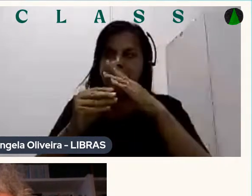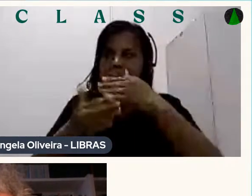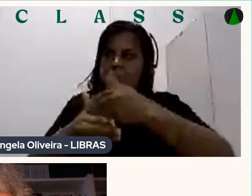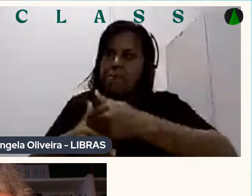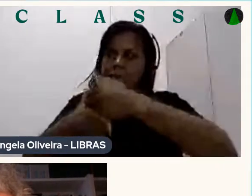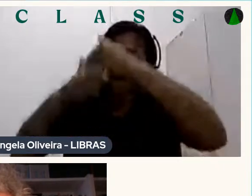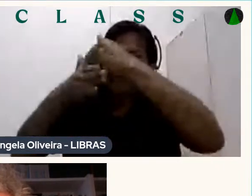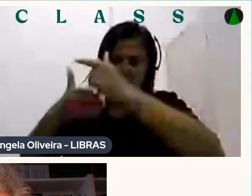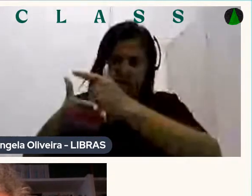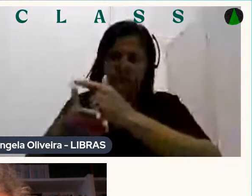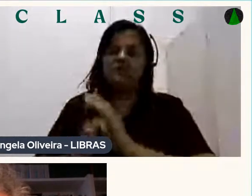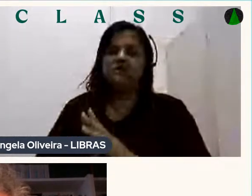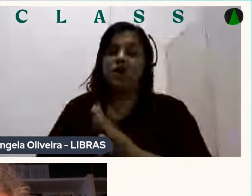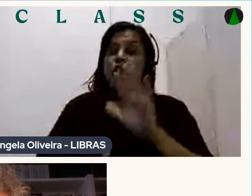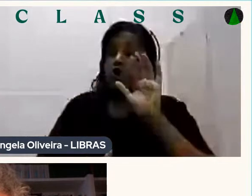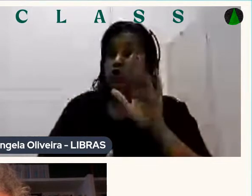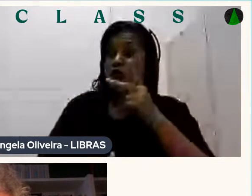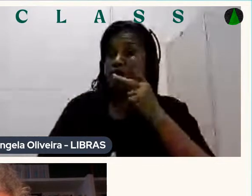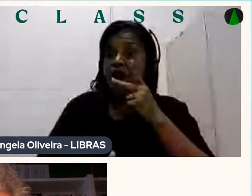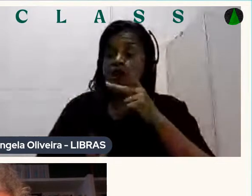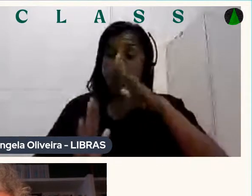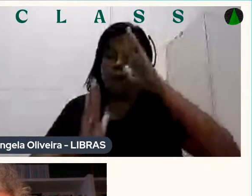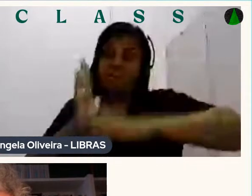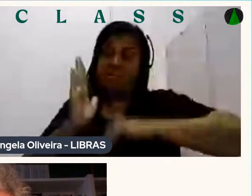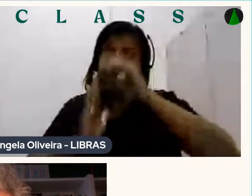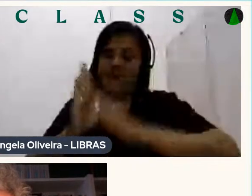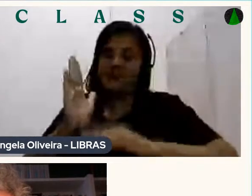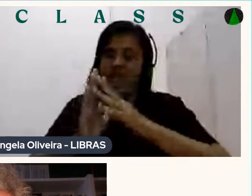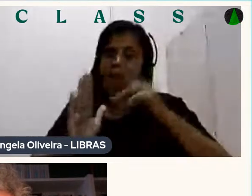superfícies rígidas Como o rosto do boneco Aqui está uma